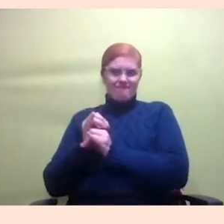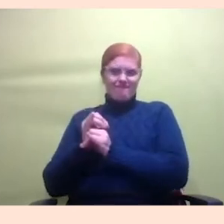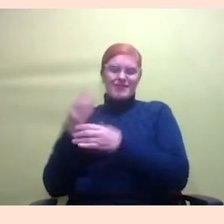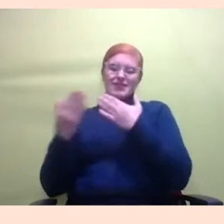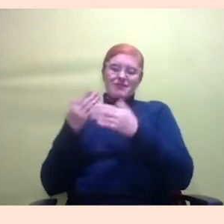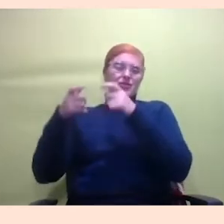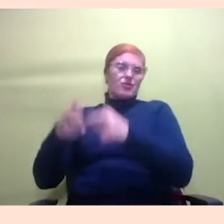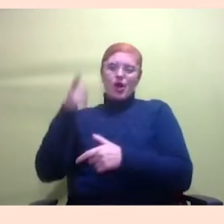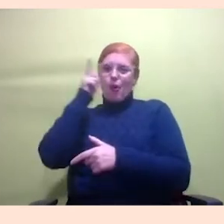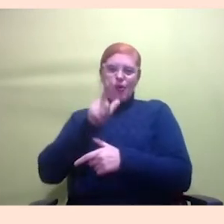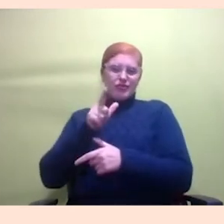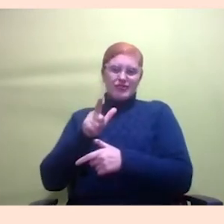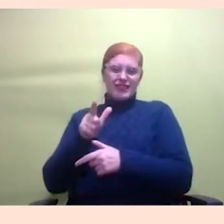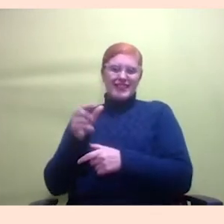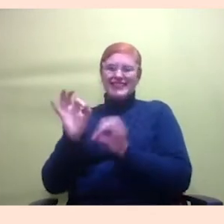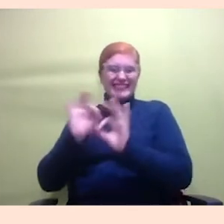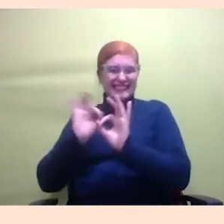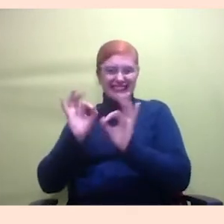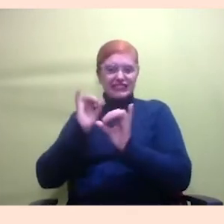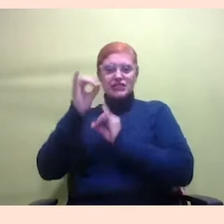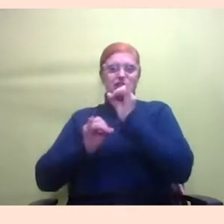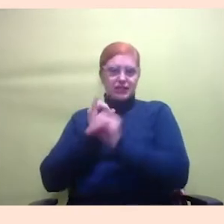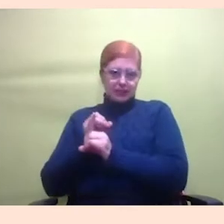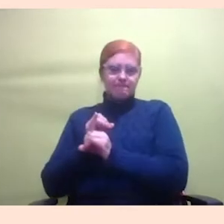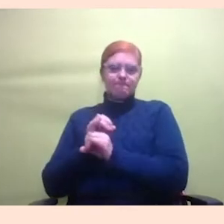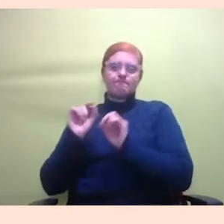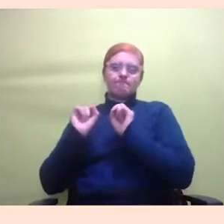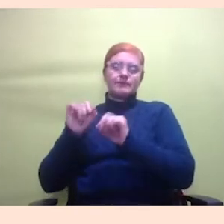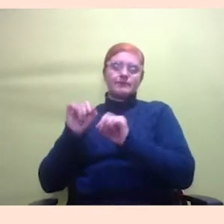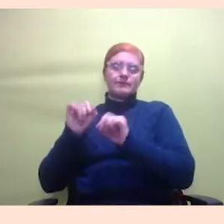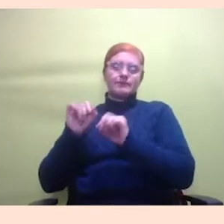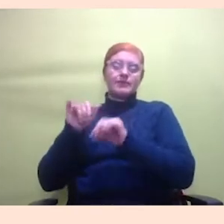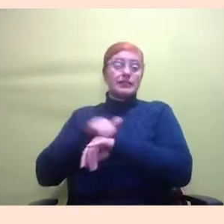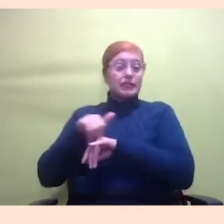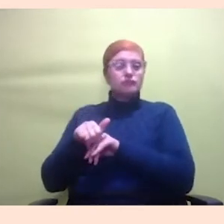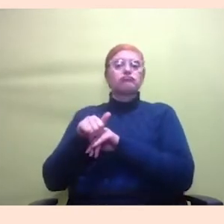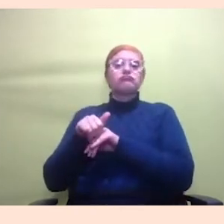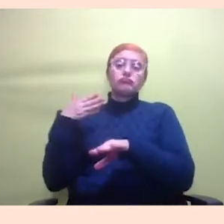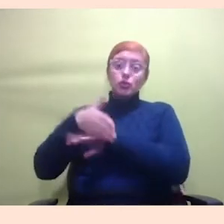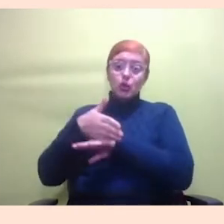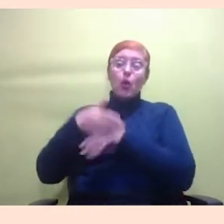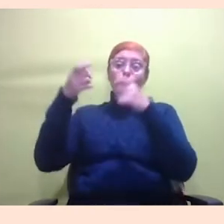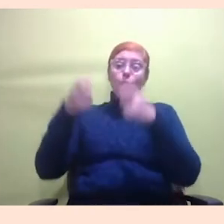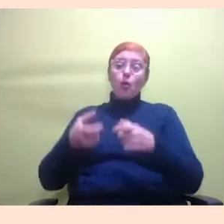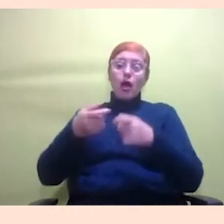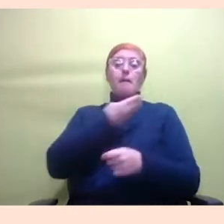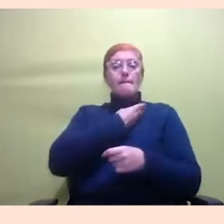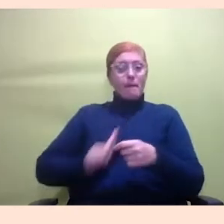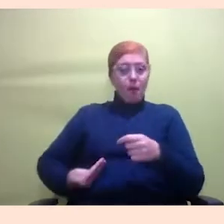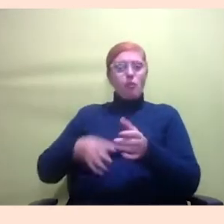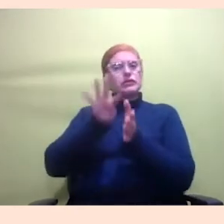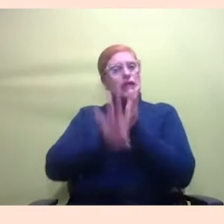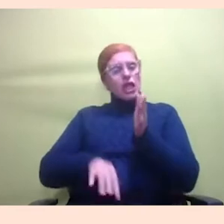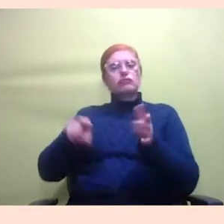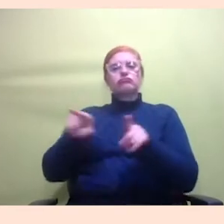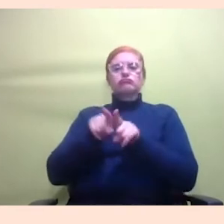O que a gente fez foi ir para esses espaços públicos com os textos que a gente tinha em mão os livros que a gente tinha em mão e